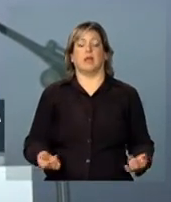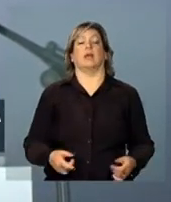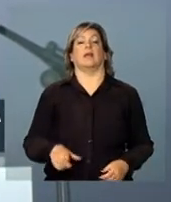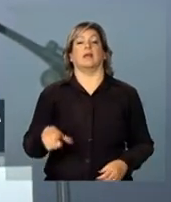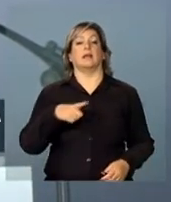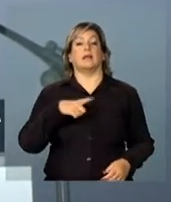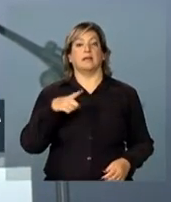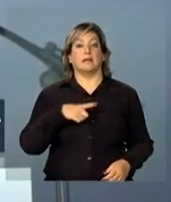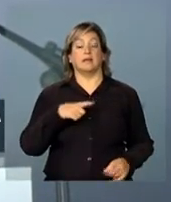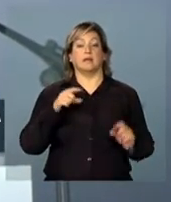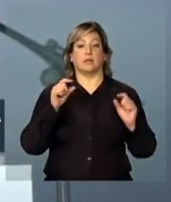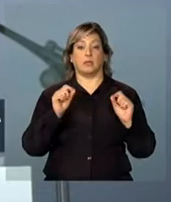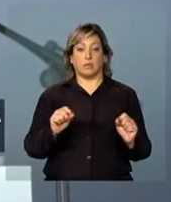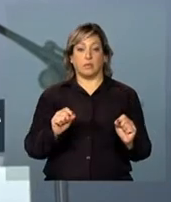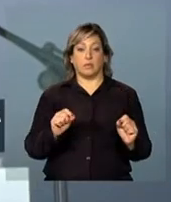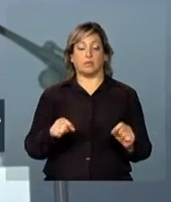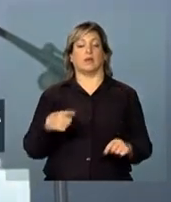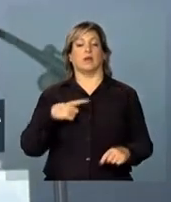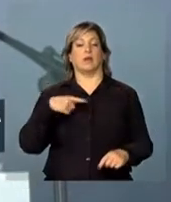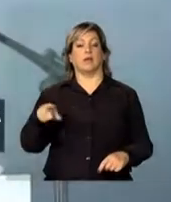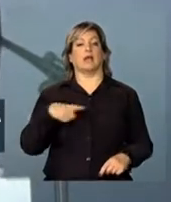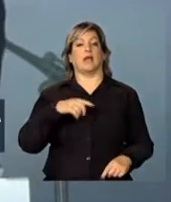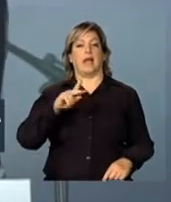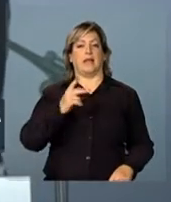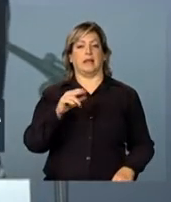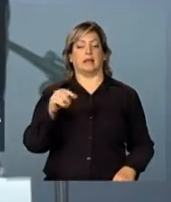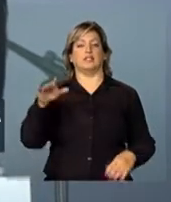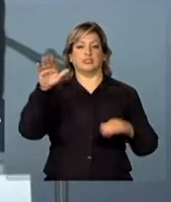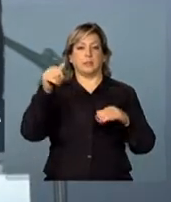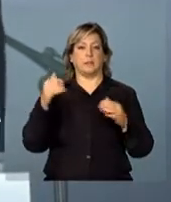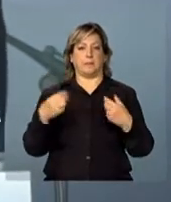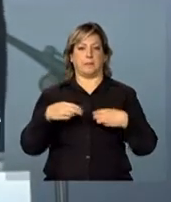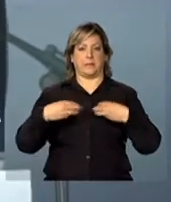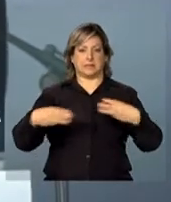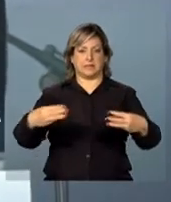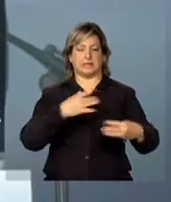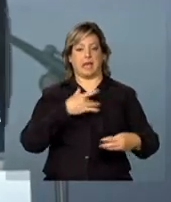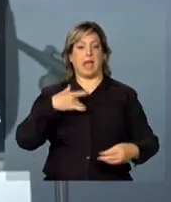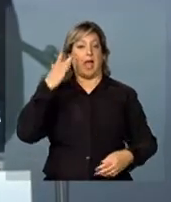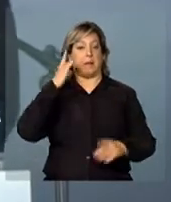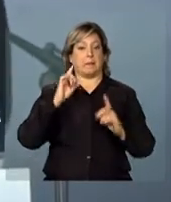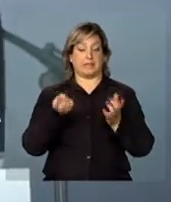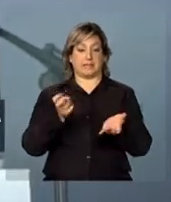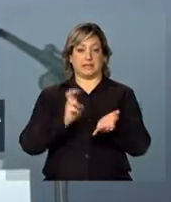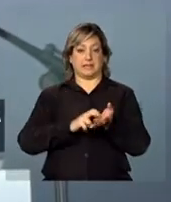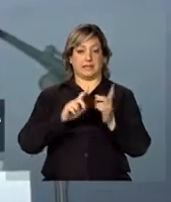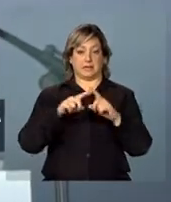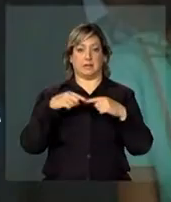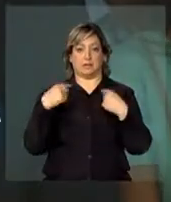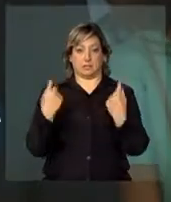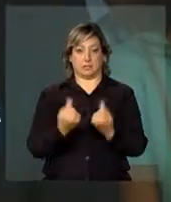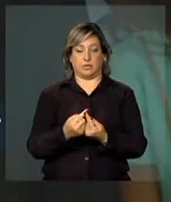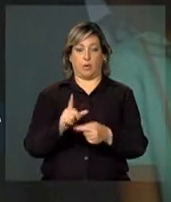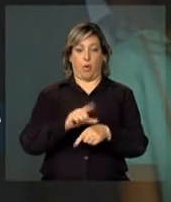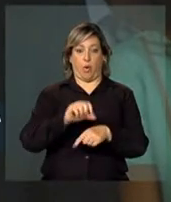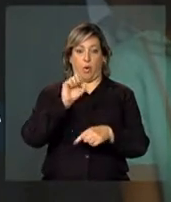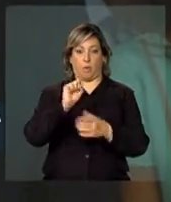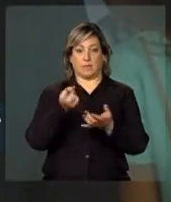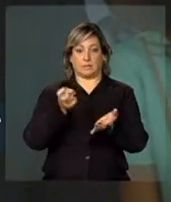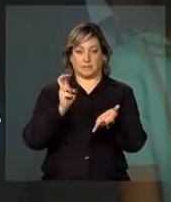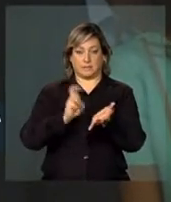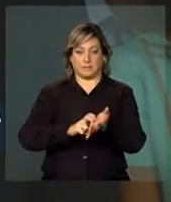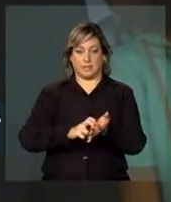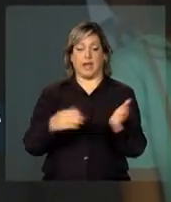o prefeito Fernando Haddad convocou a equipe do Ministério da Saúde. Nós vamos nos reunir amanhã cedo, querido Fernando Haddad. Começa às oito da manhã,